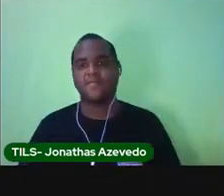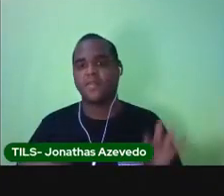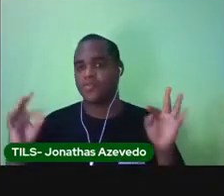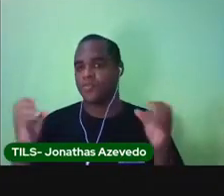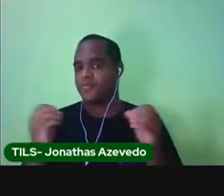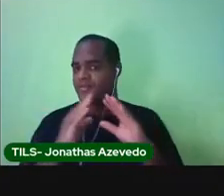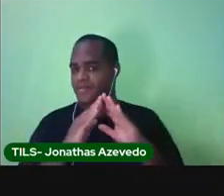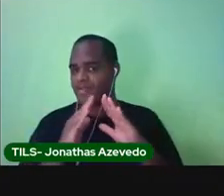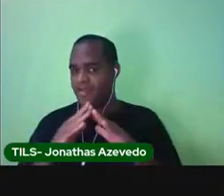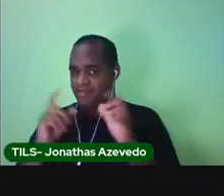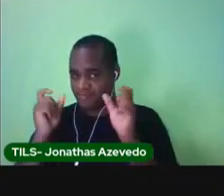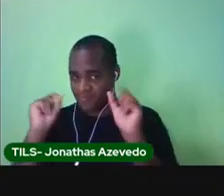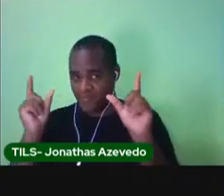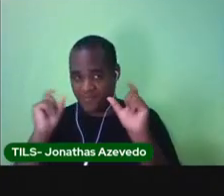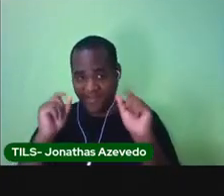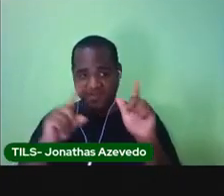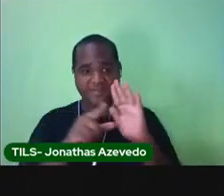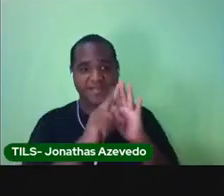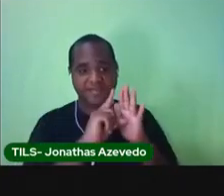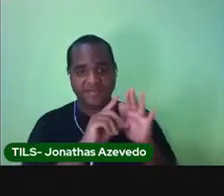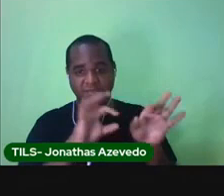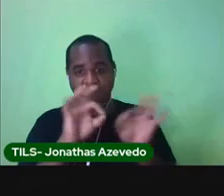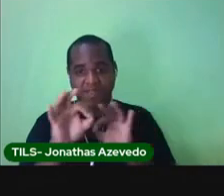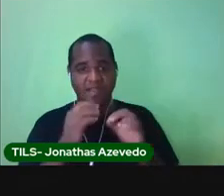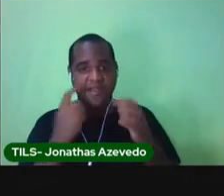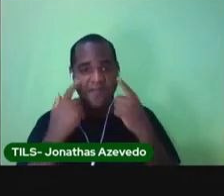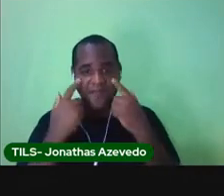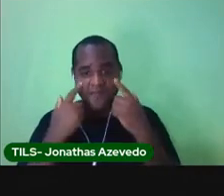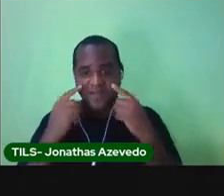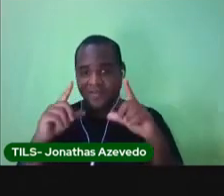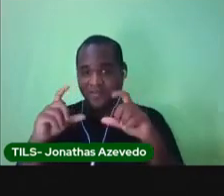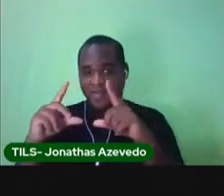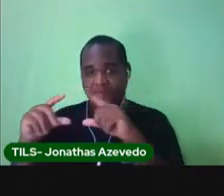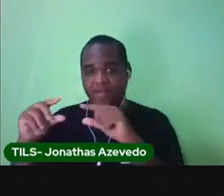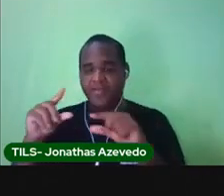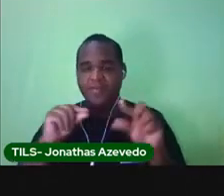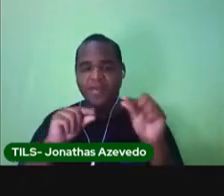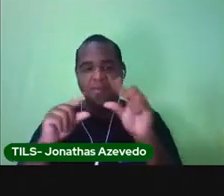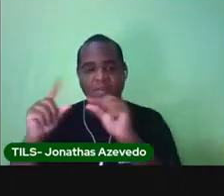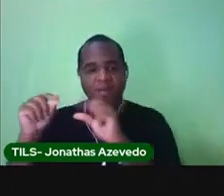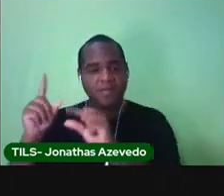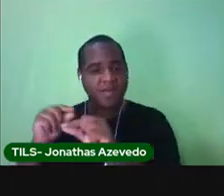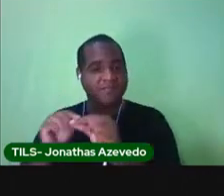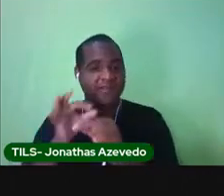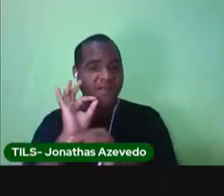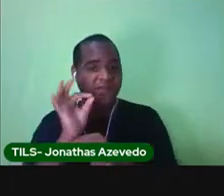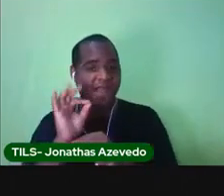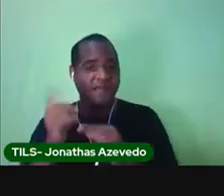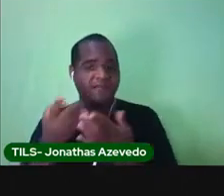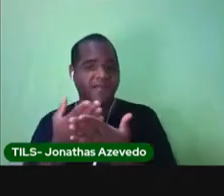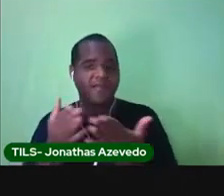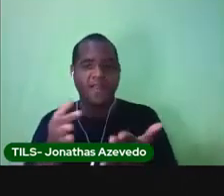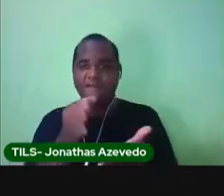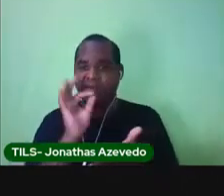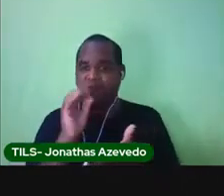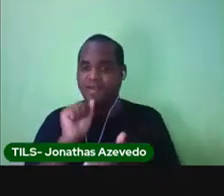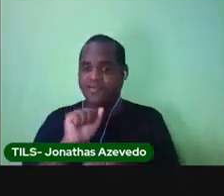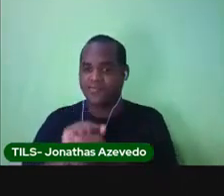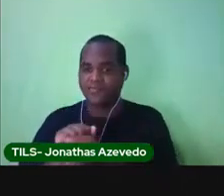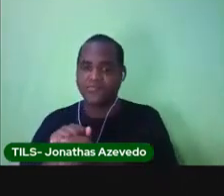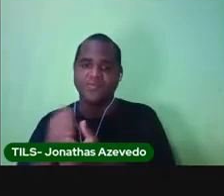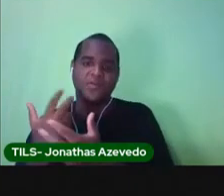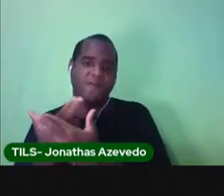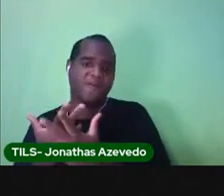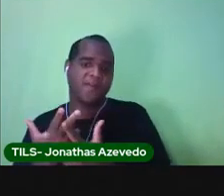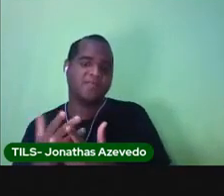da minha casa acorda cedo. Olha eles conversando aí na mesa do café. A gente toma café juntos e a